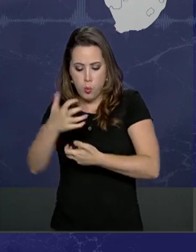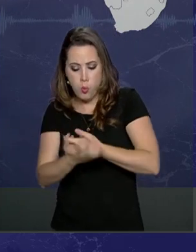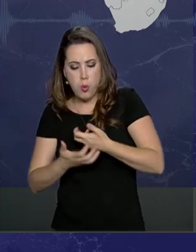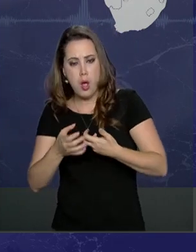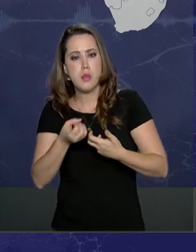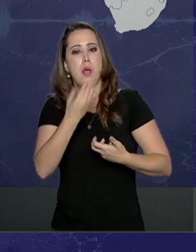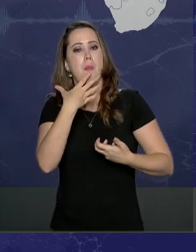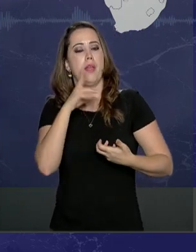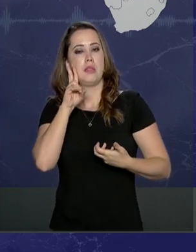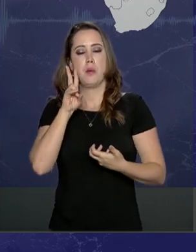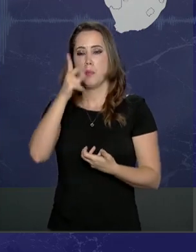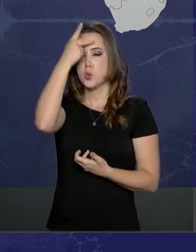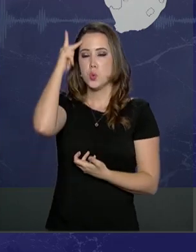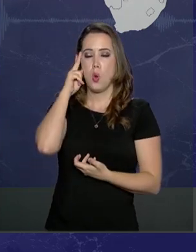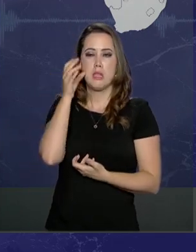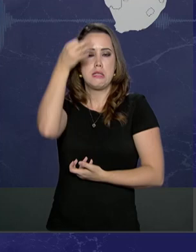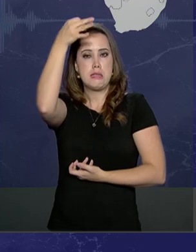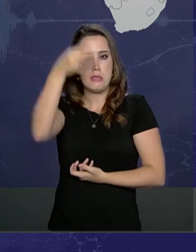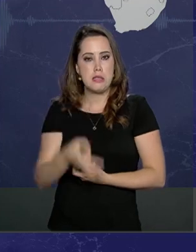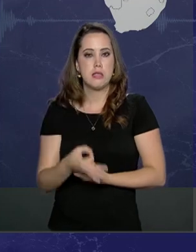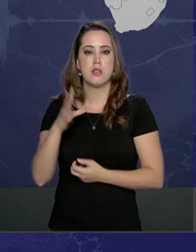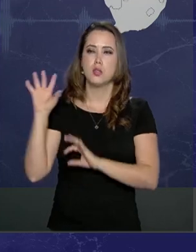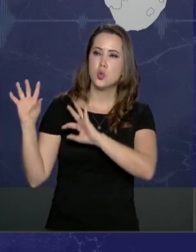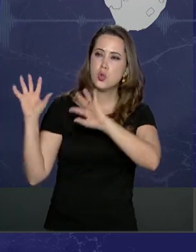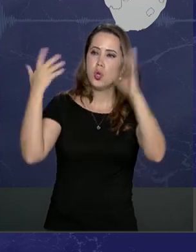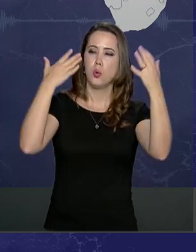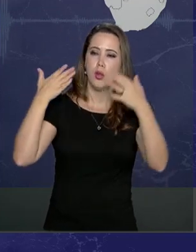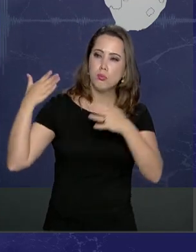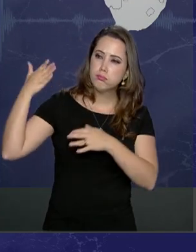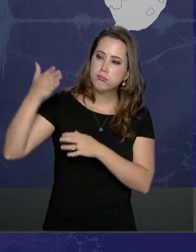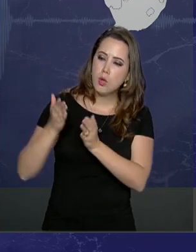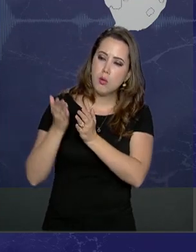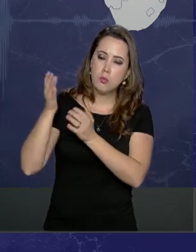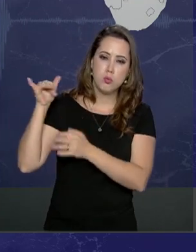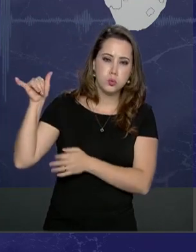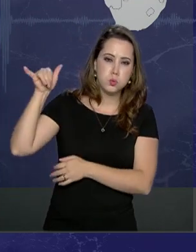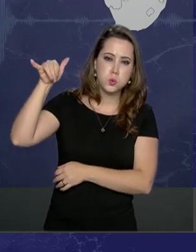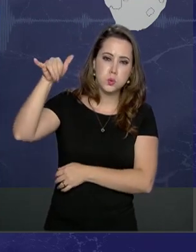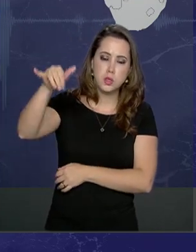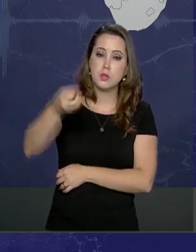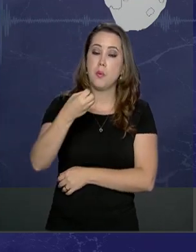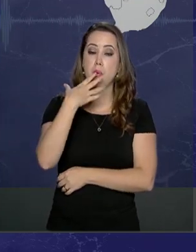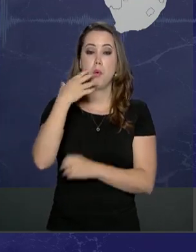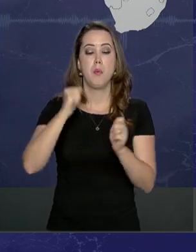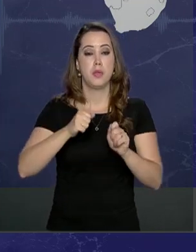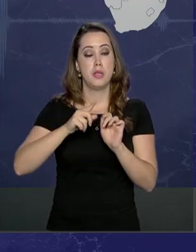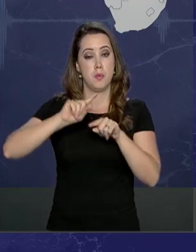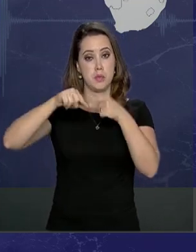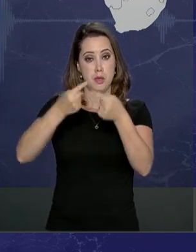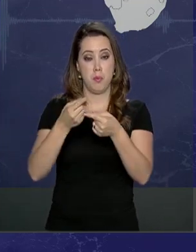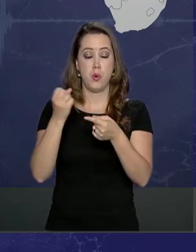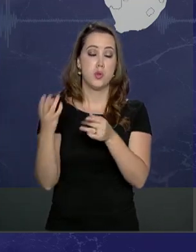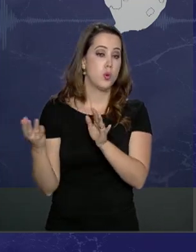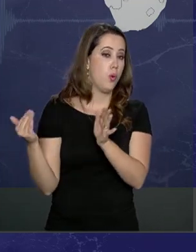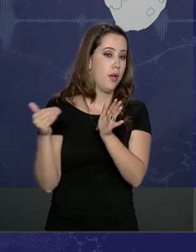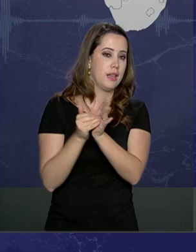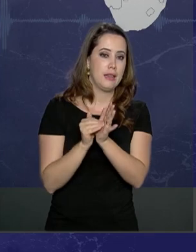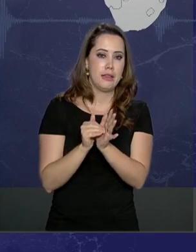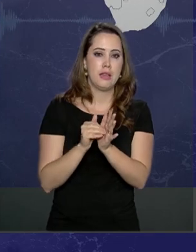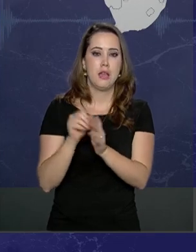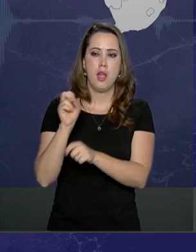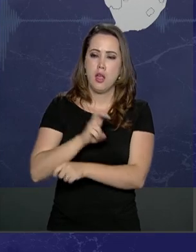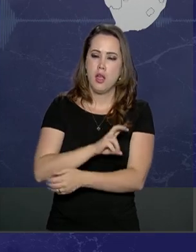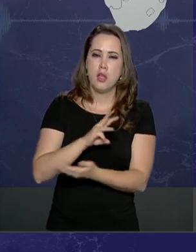ou seja, quando o piloto tem certeza de que o tempo no meio do caminho vai colaborar. Podemos então sair mais tarde ou até sair de